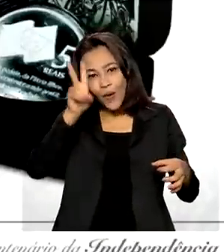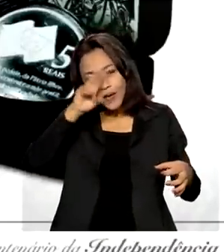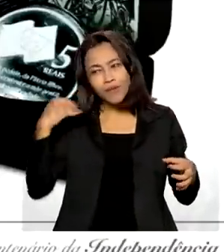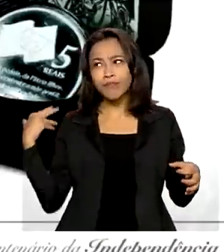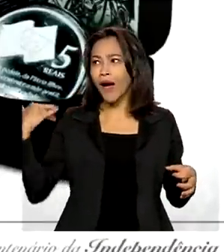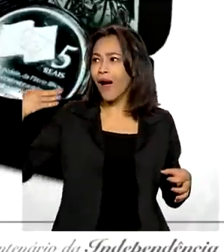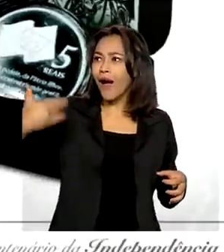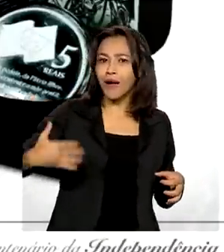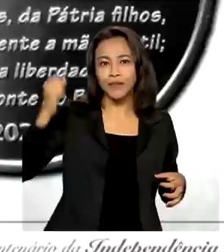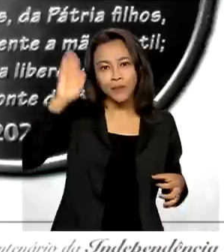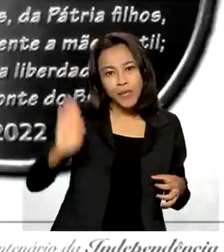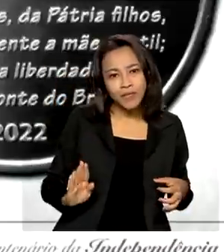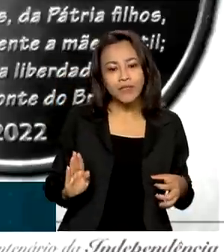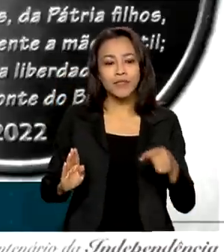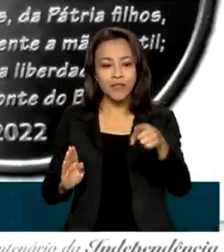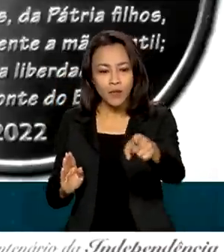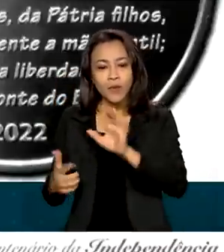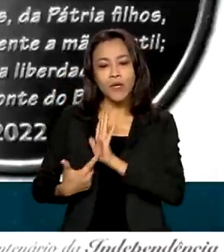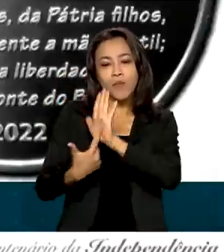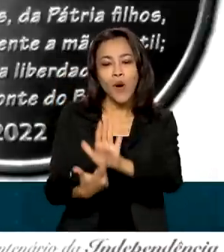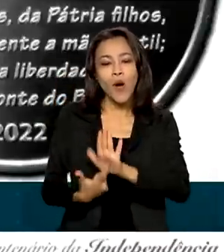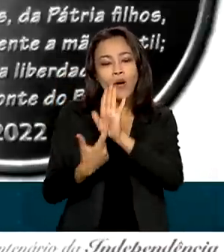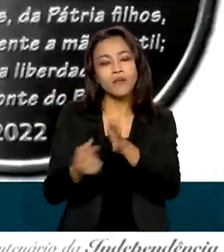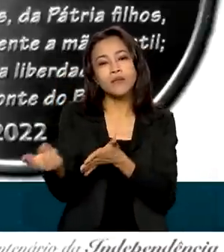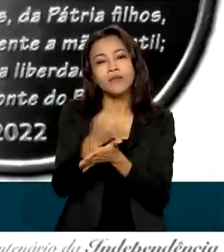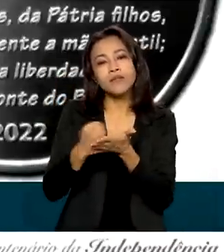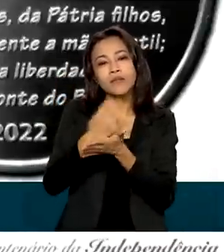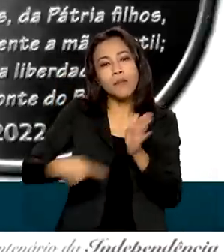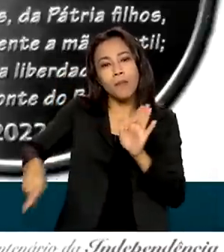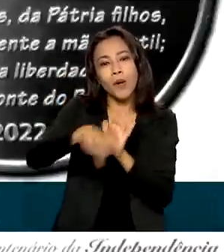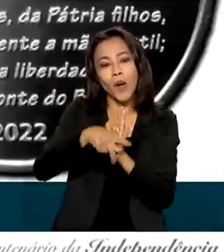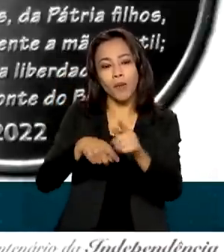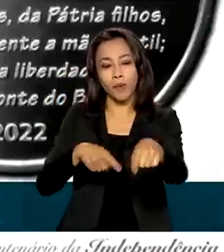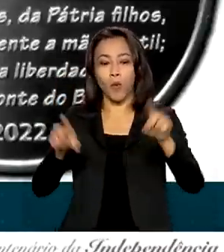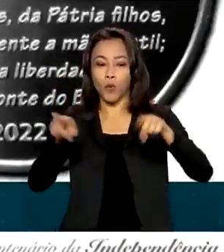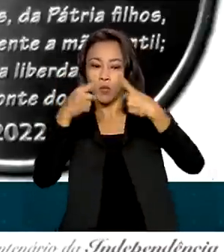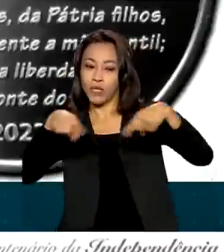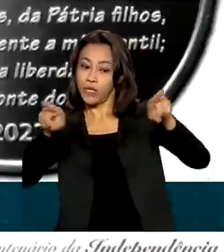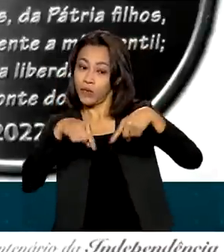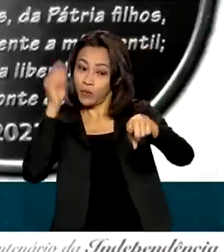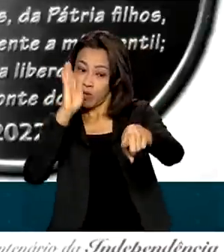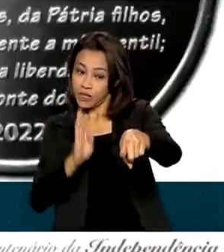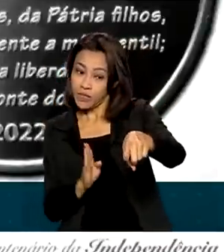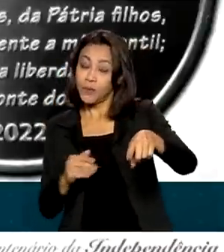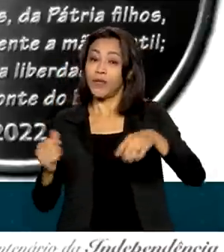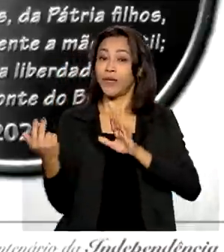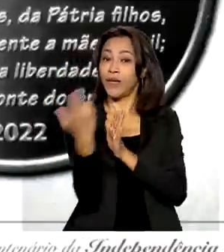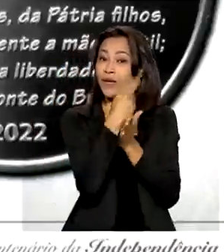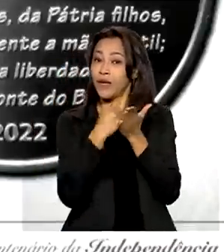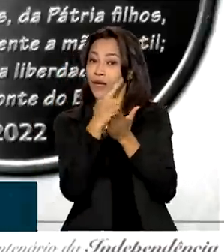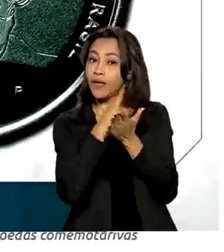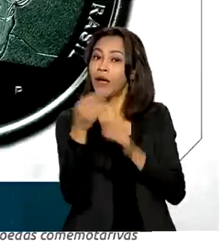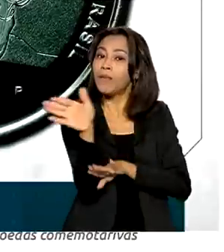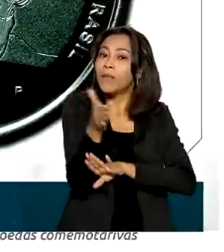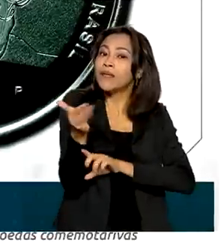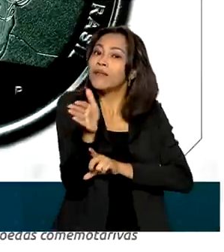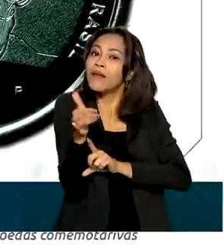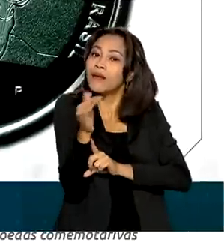independência do Brasil e exibem símbolos nacionais, como o hino da independência e a bandeira do Brasil.